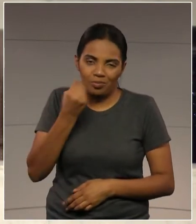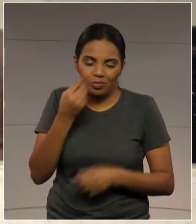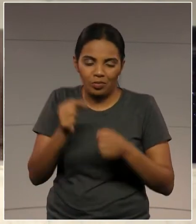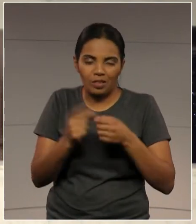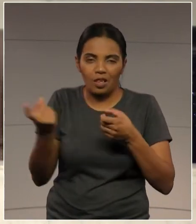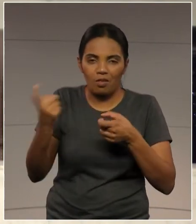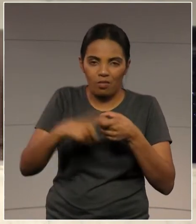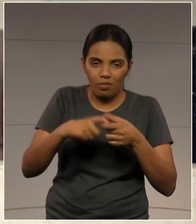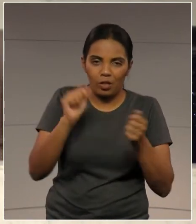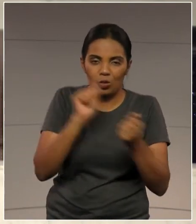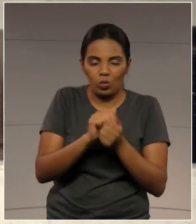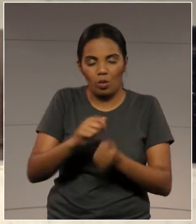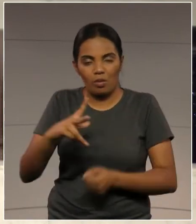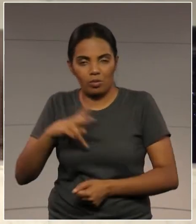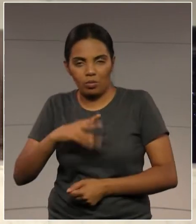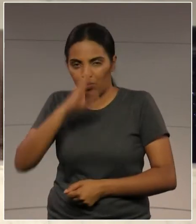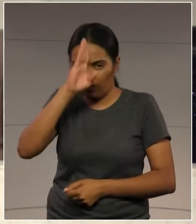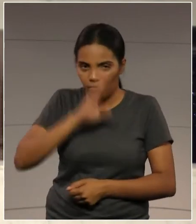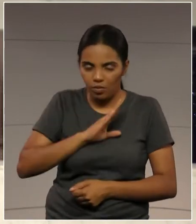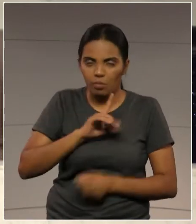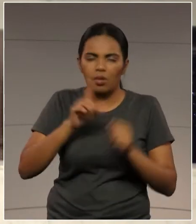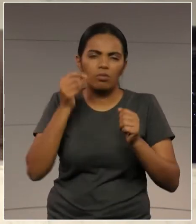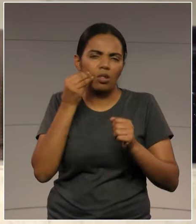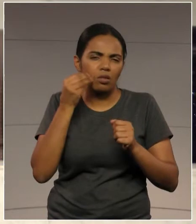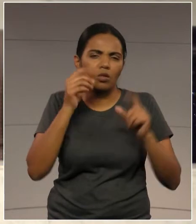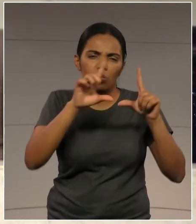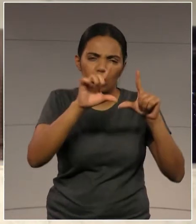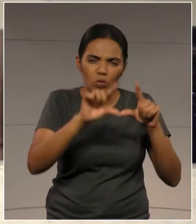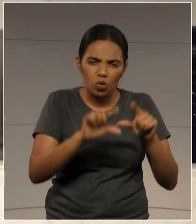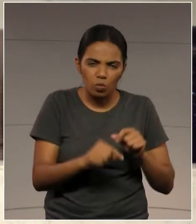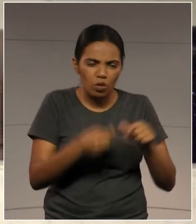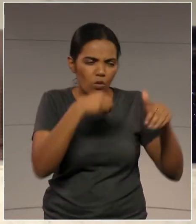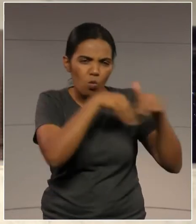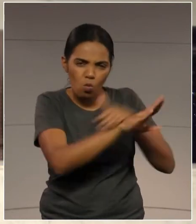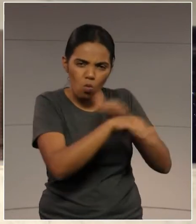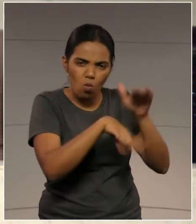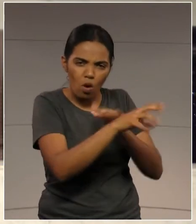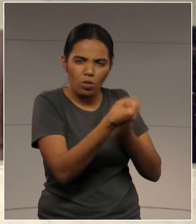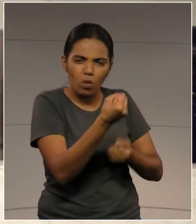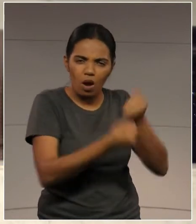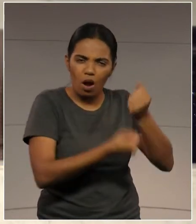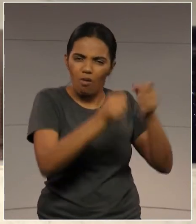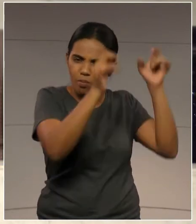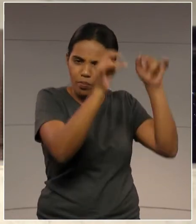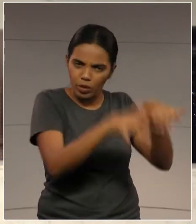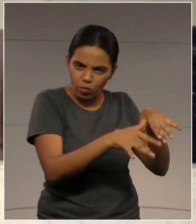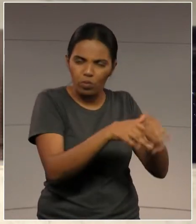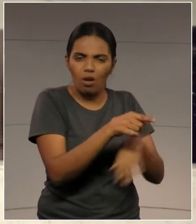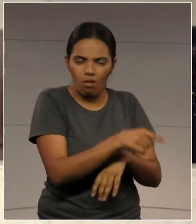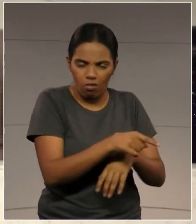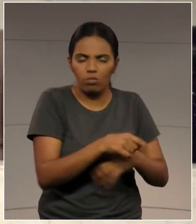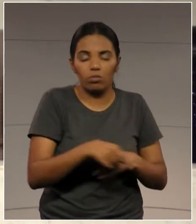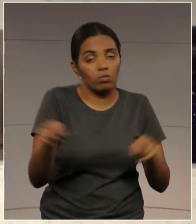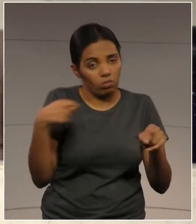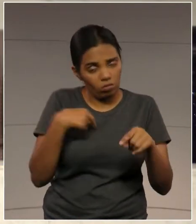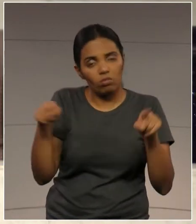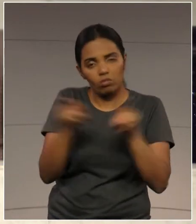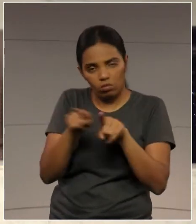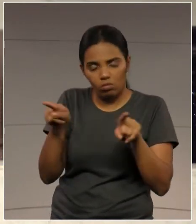privada justamente para tentar diminuir esse estoque de carros abandonados. E eu também tenho